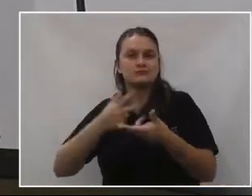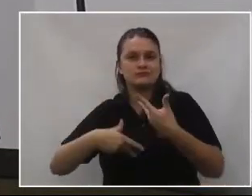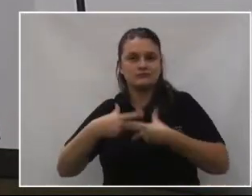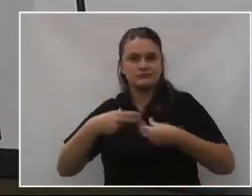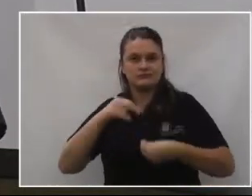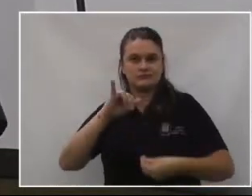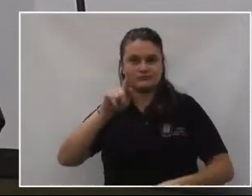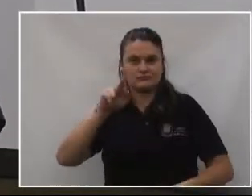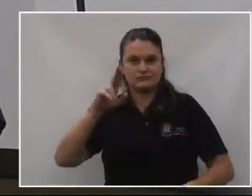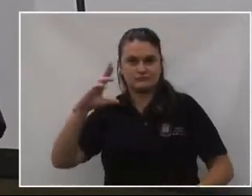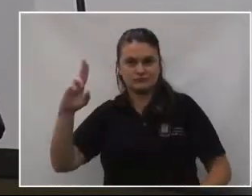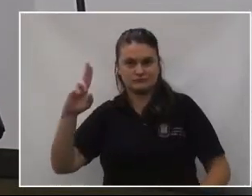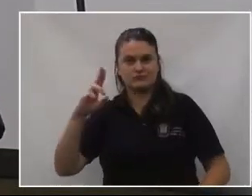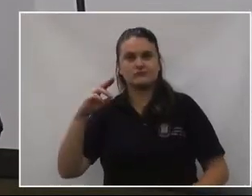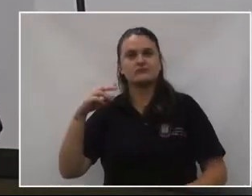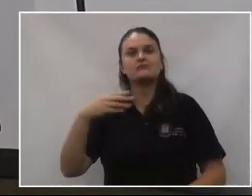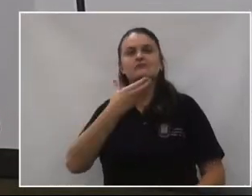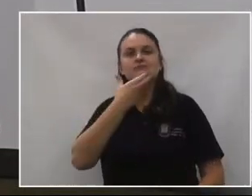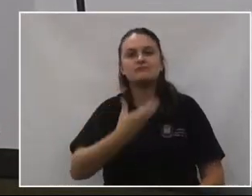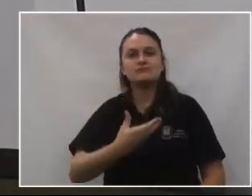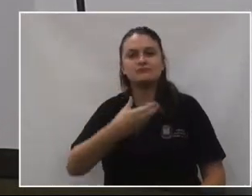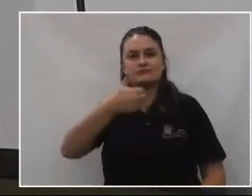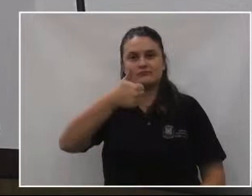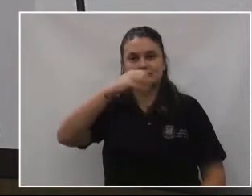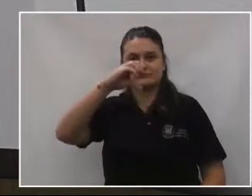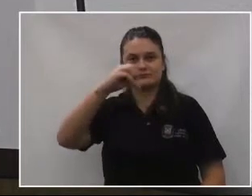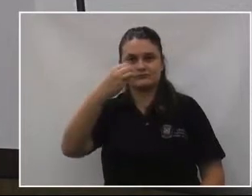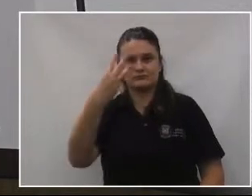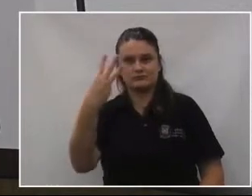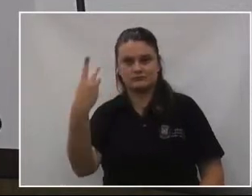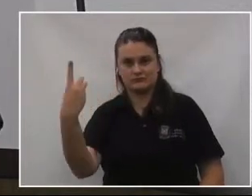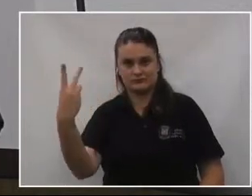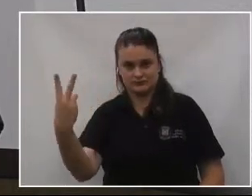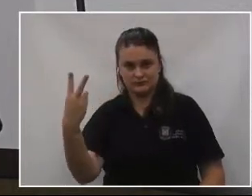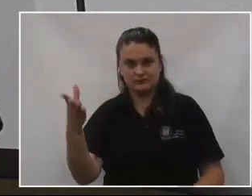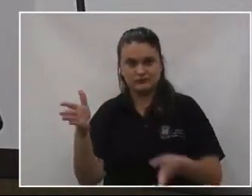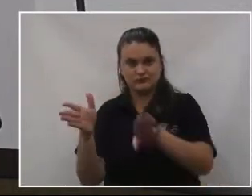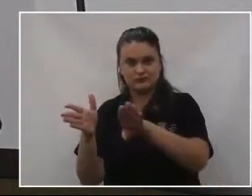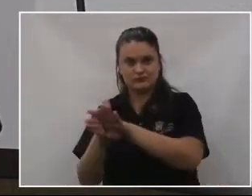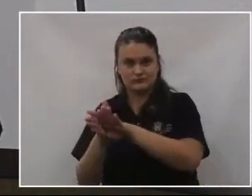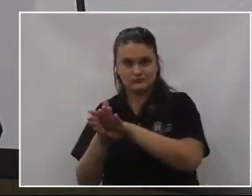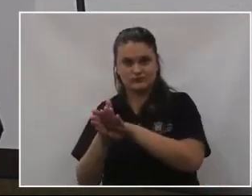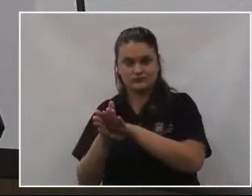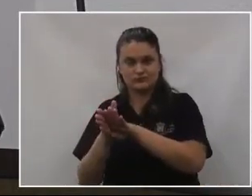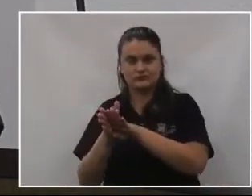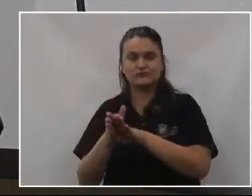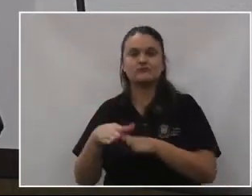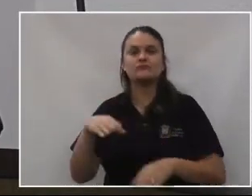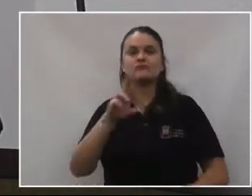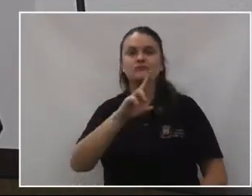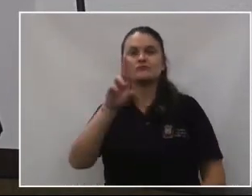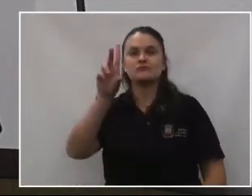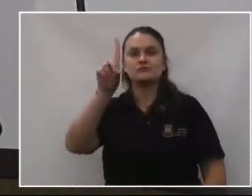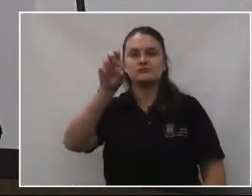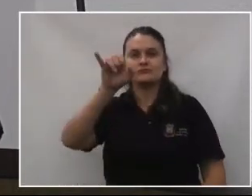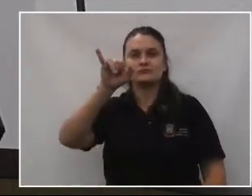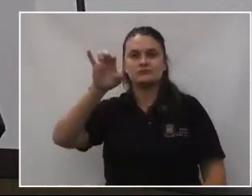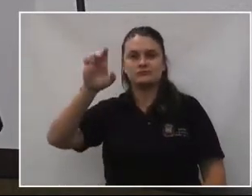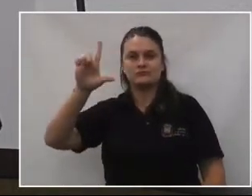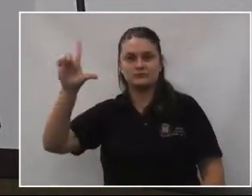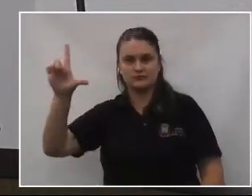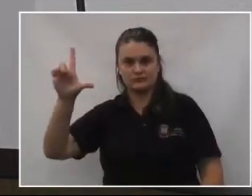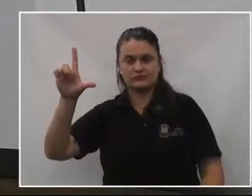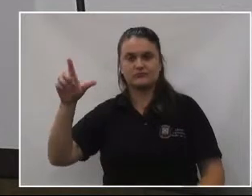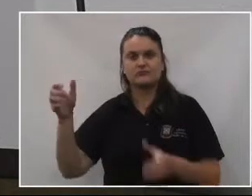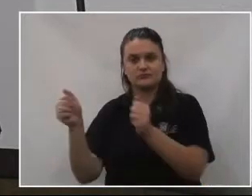No Natal de 1932, chegou em Porto União, Santa Catarina, o reverendo metodista Daniel Landersbeth, juntamente